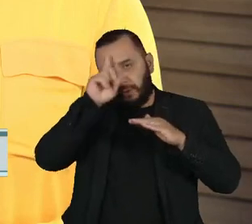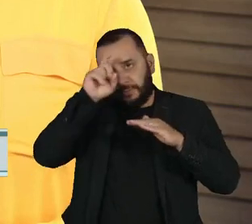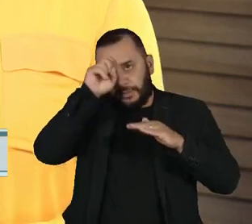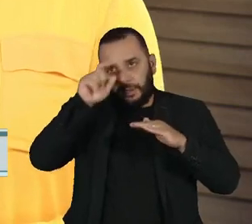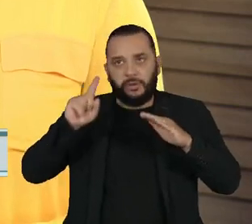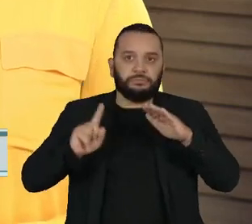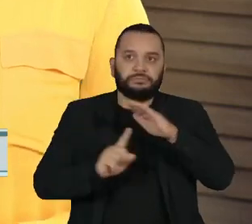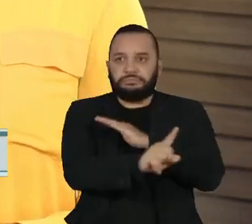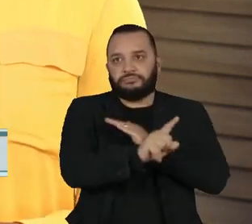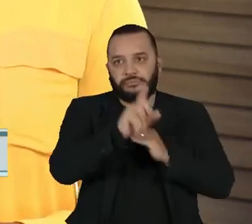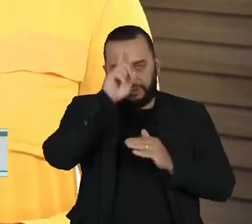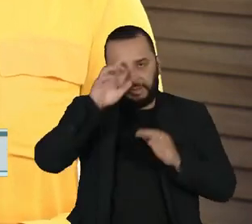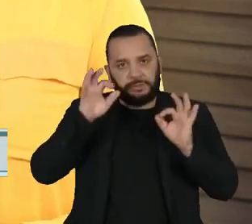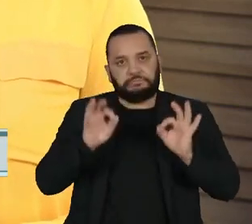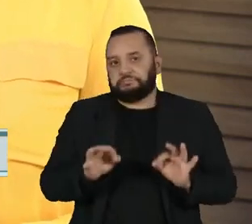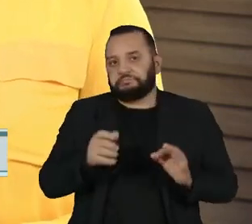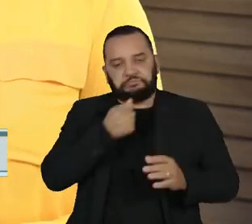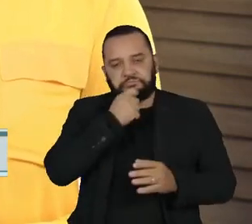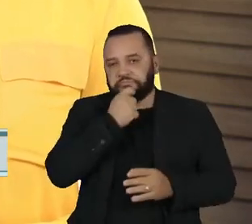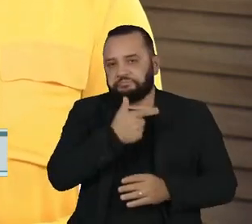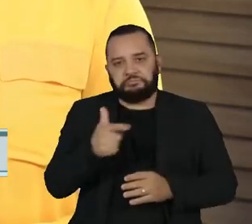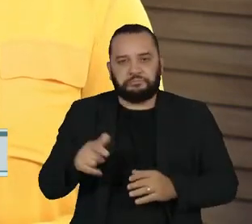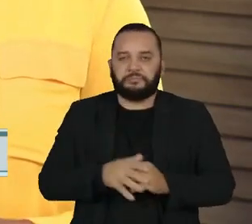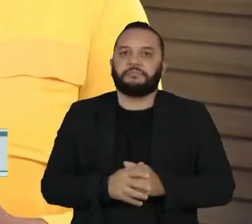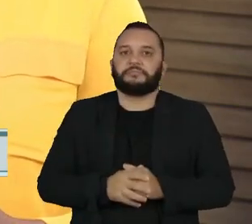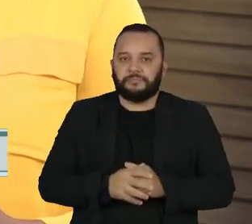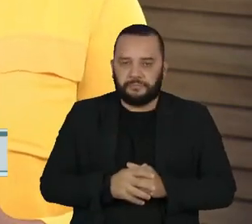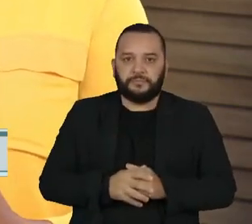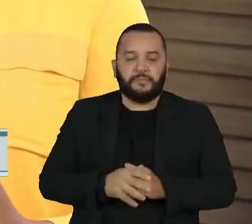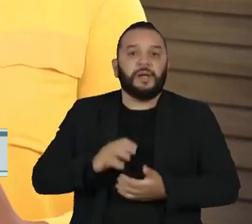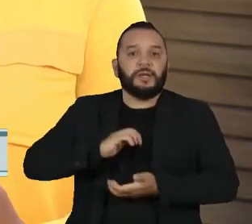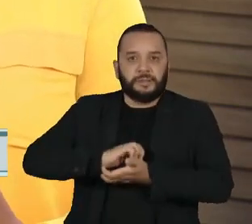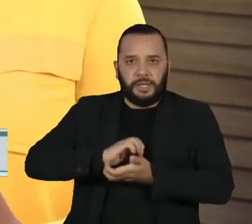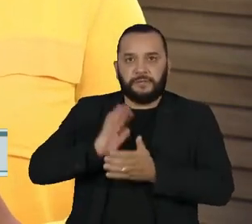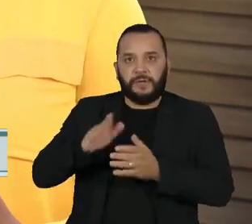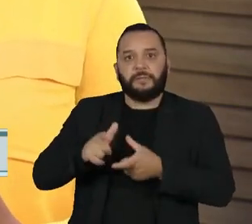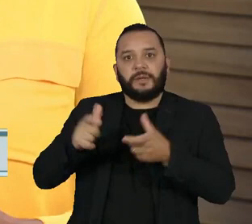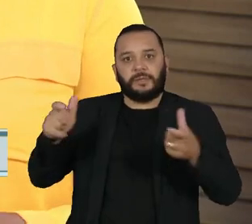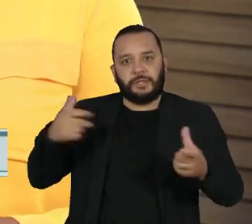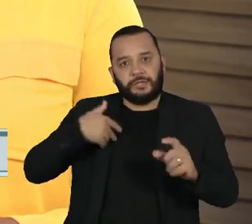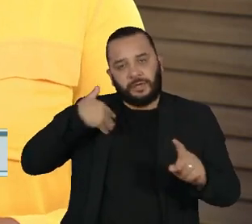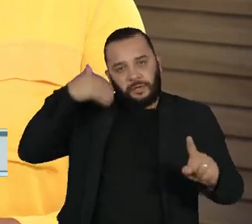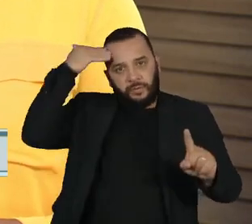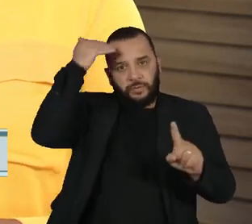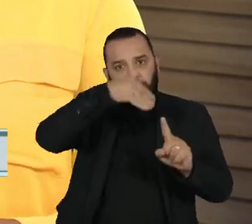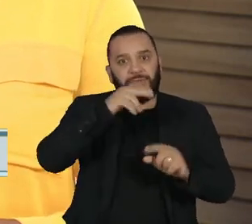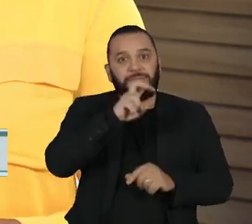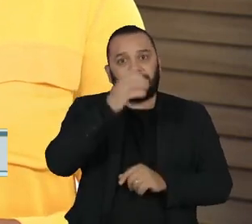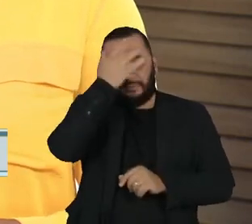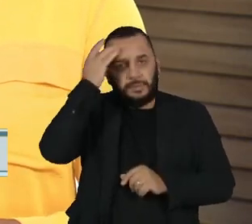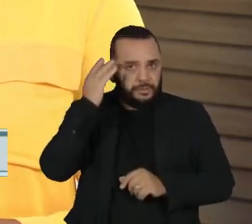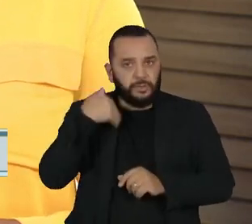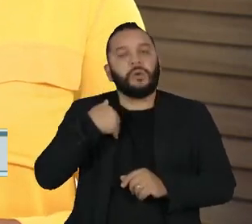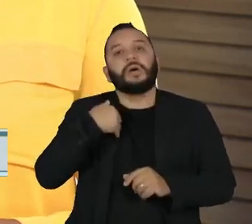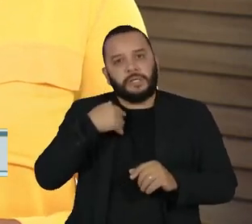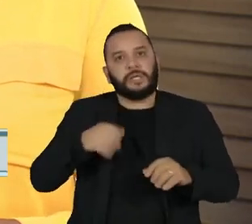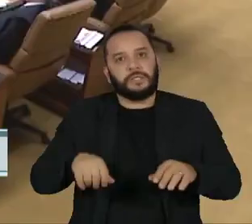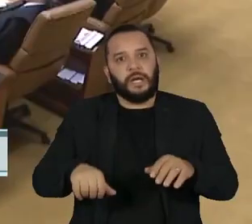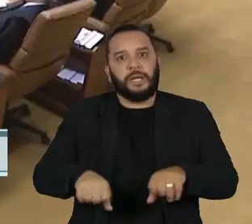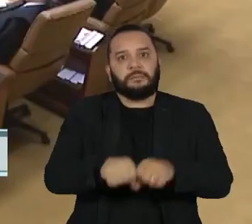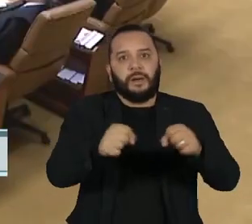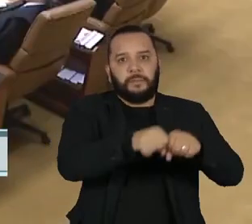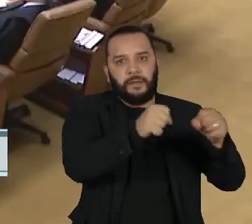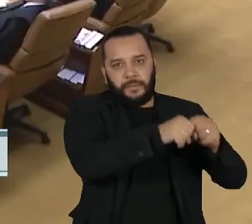O Supremo Tribunal Federal forma a maioria e condena mais cinco envolvidos nos atos criminosos de 8 de janeiro.